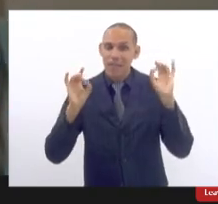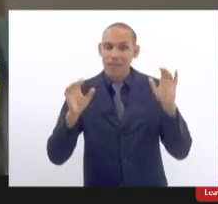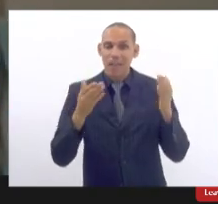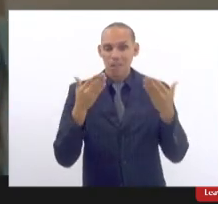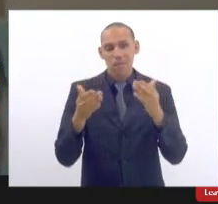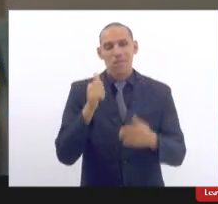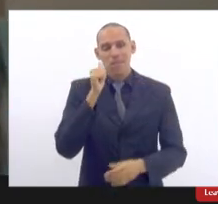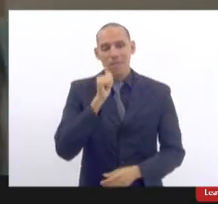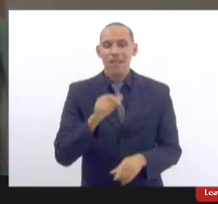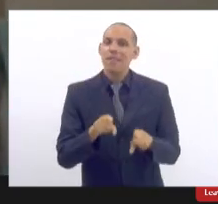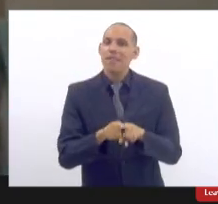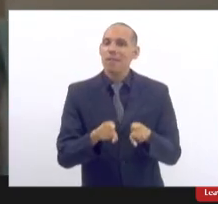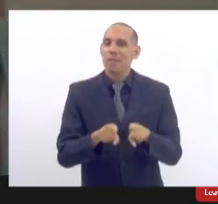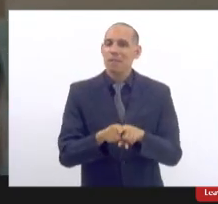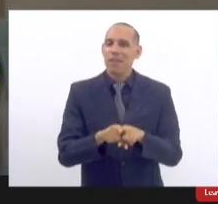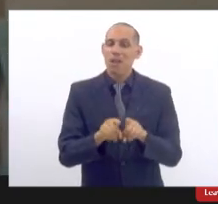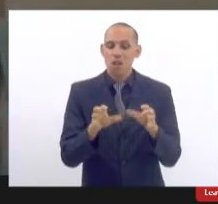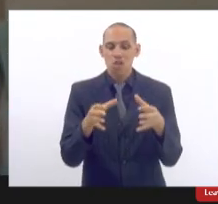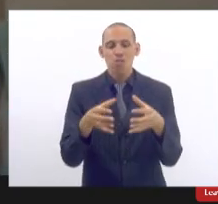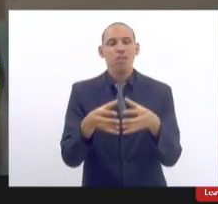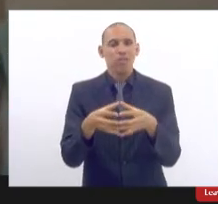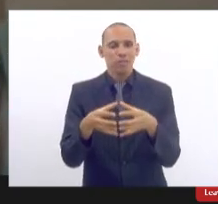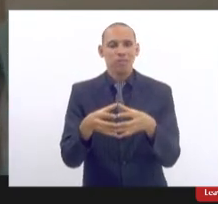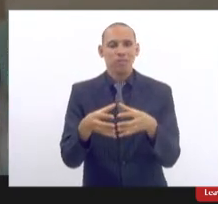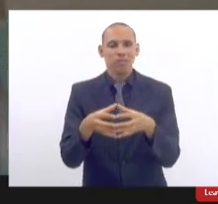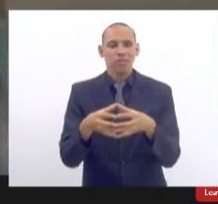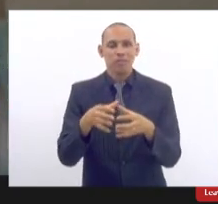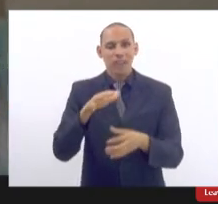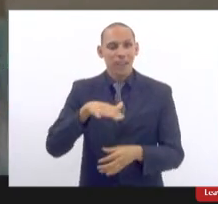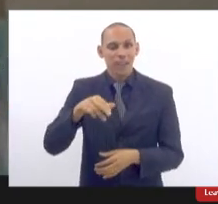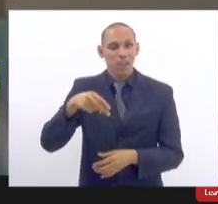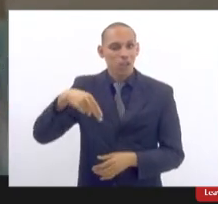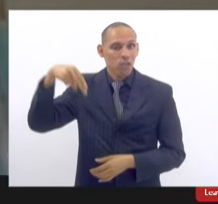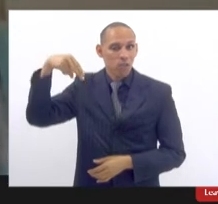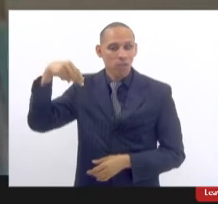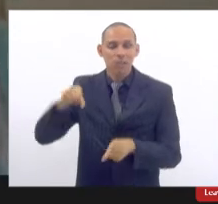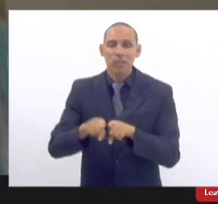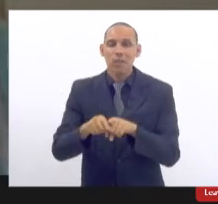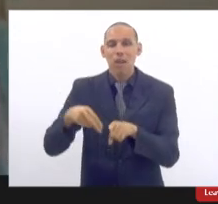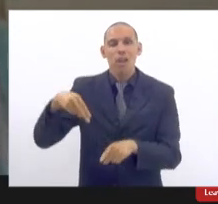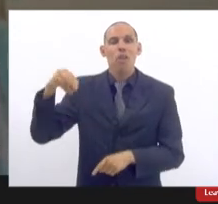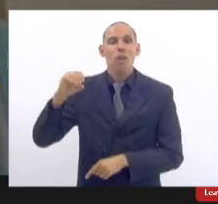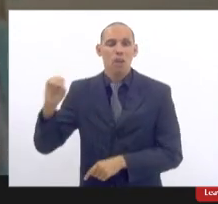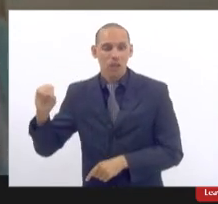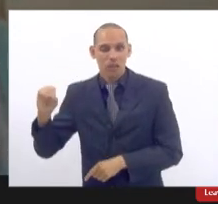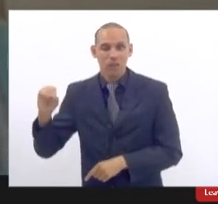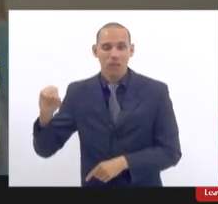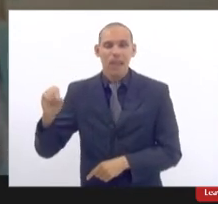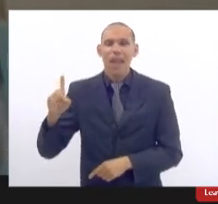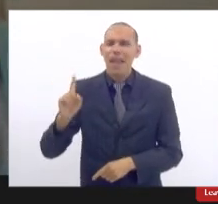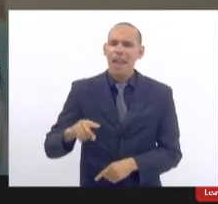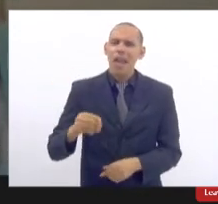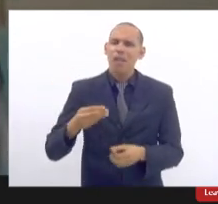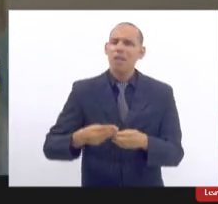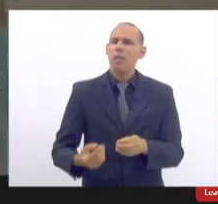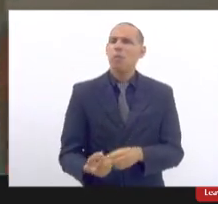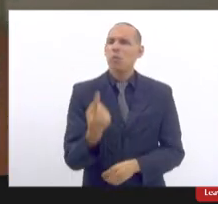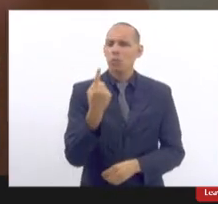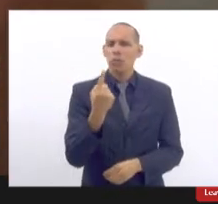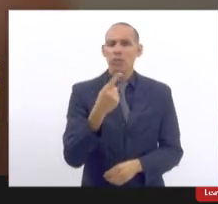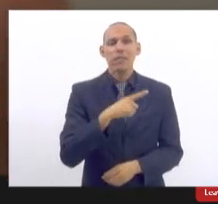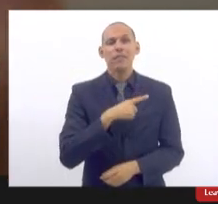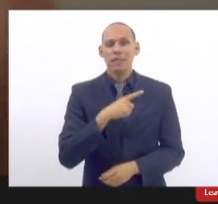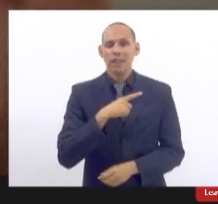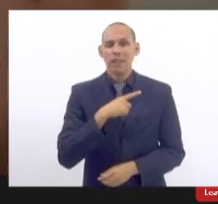e tem o conselho na região norte noroeste acho que é o único município que